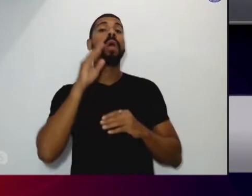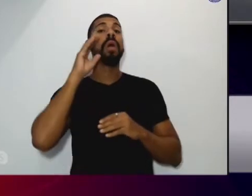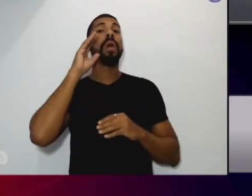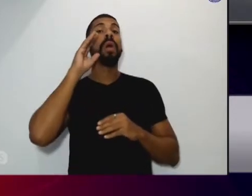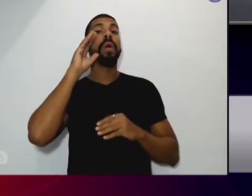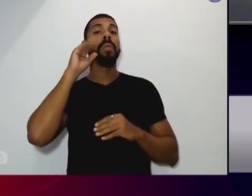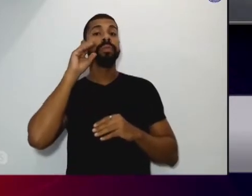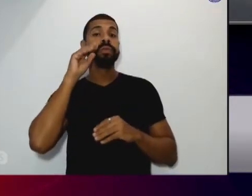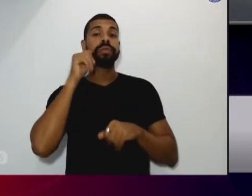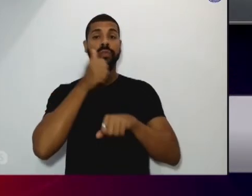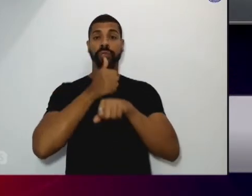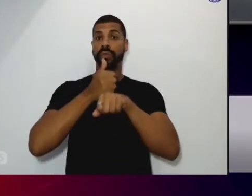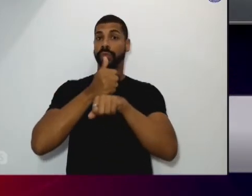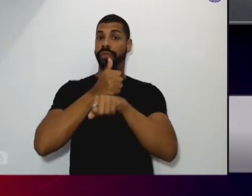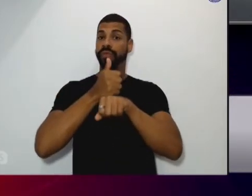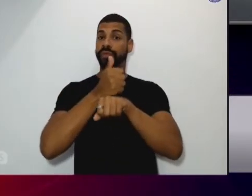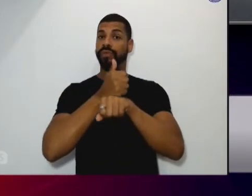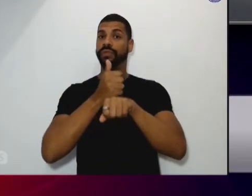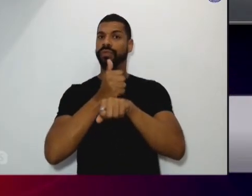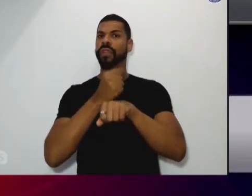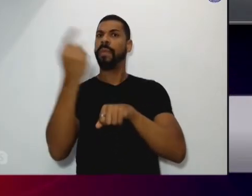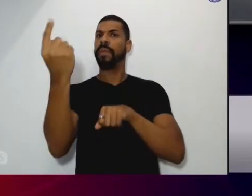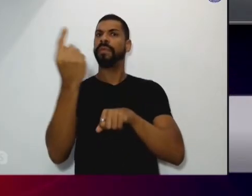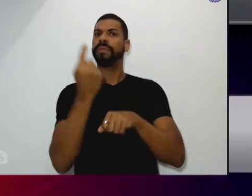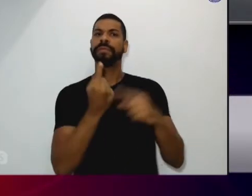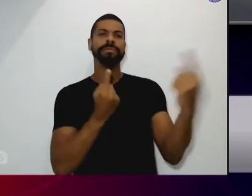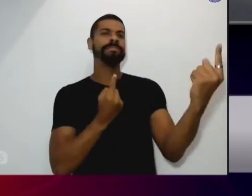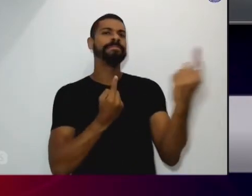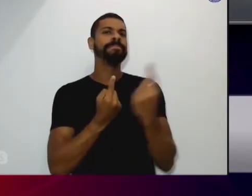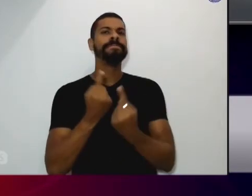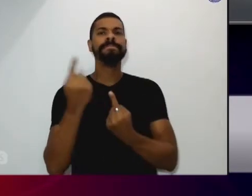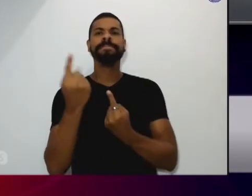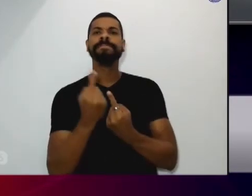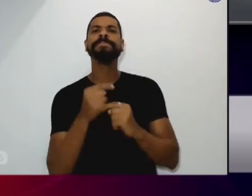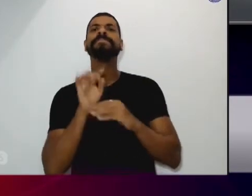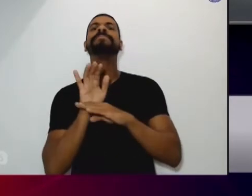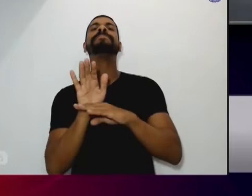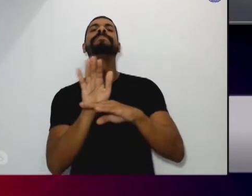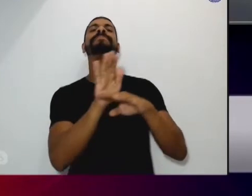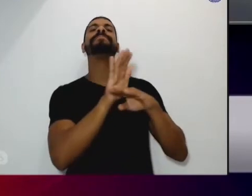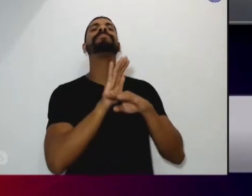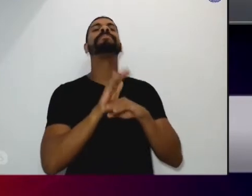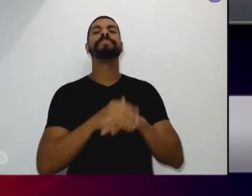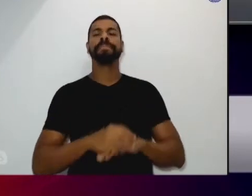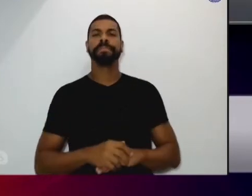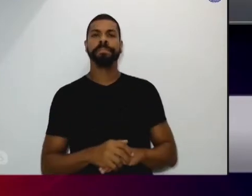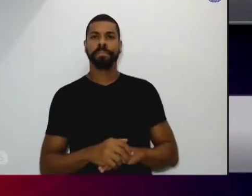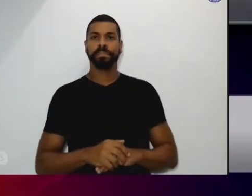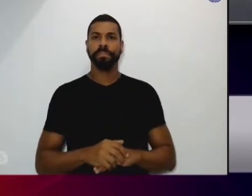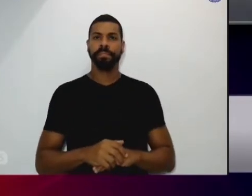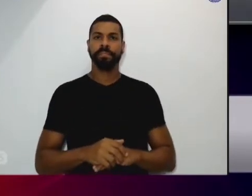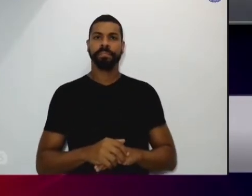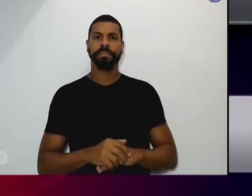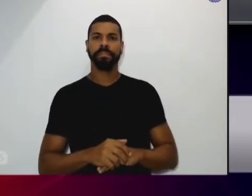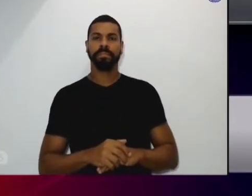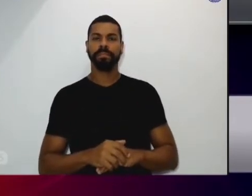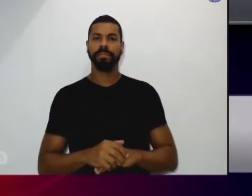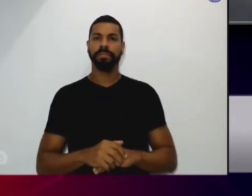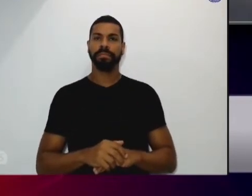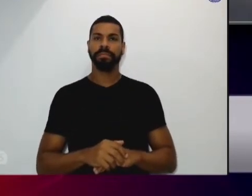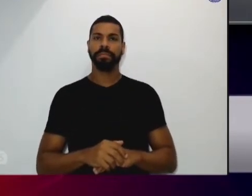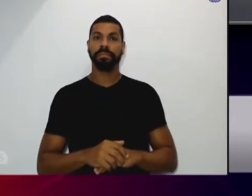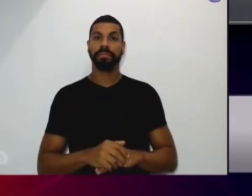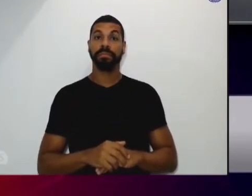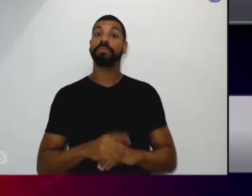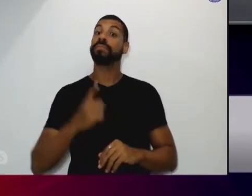como institucionalizar como fazer todo o modus operandi do negócio nós vamos ter esse